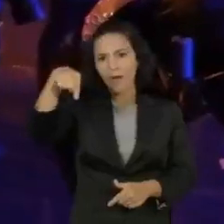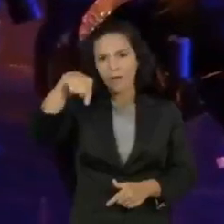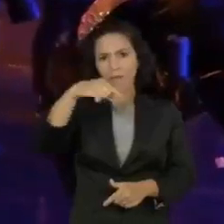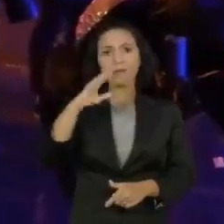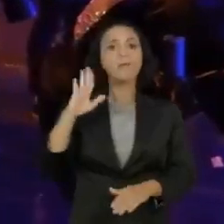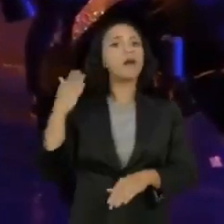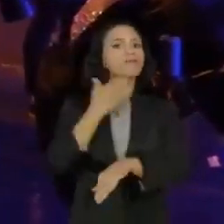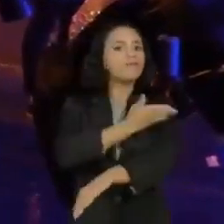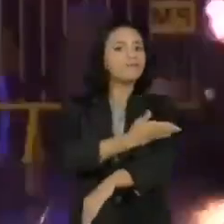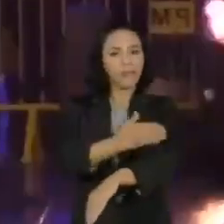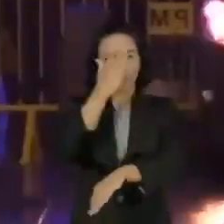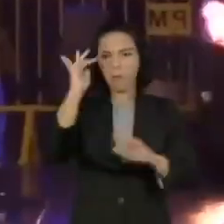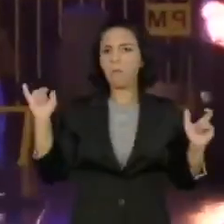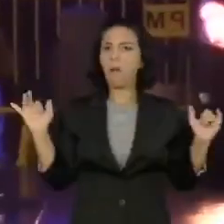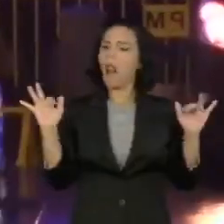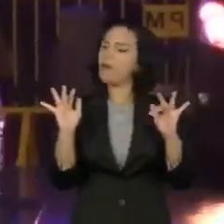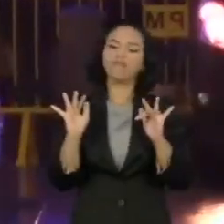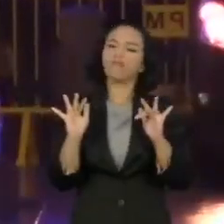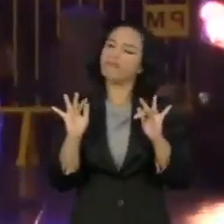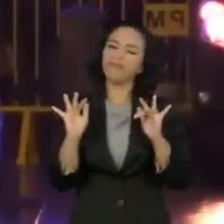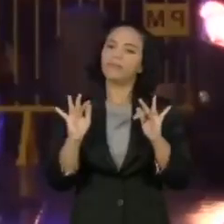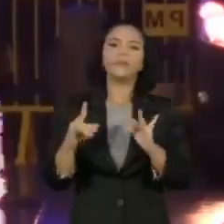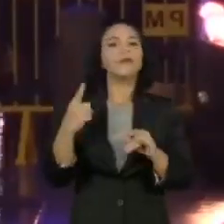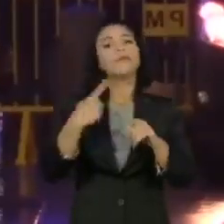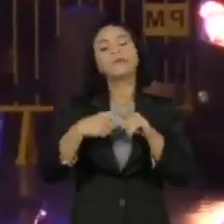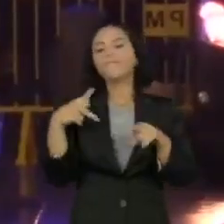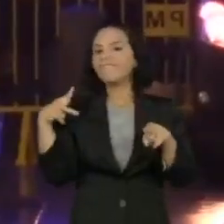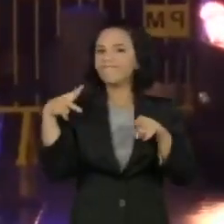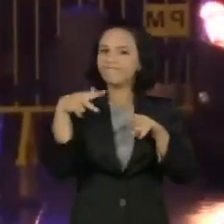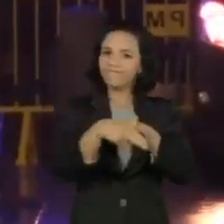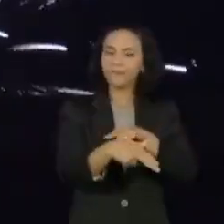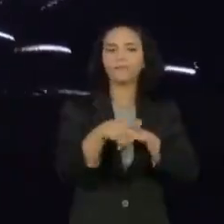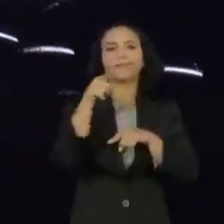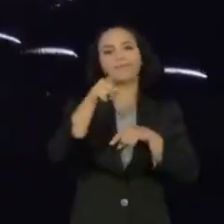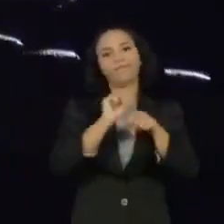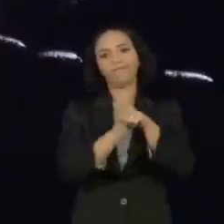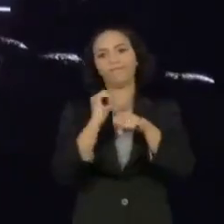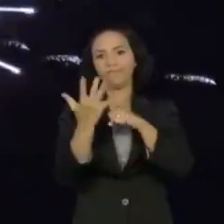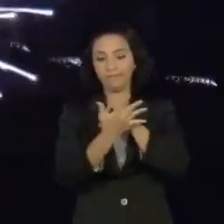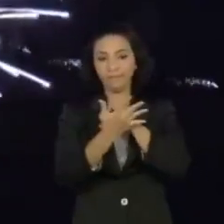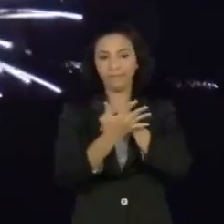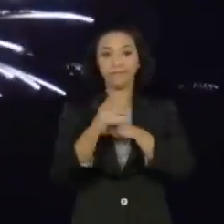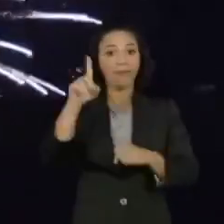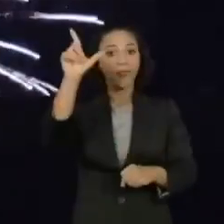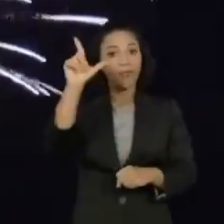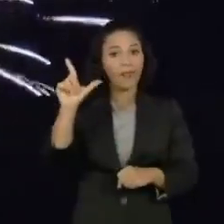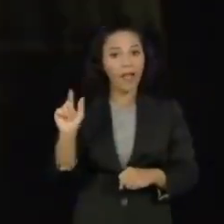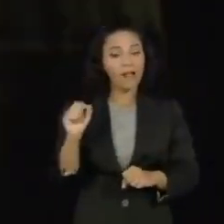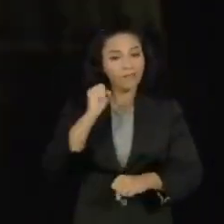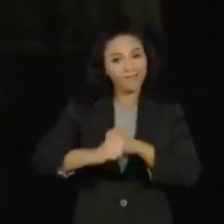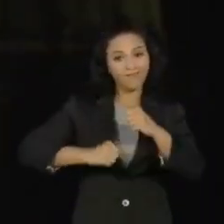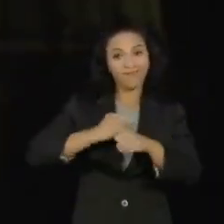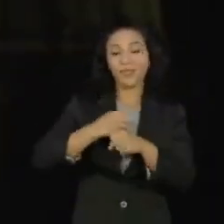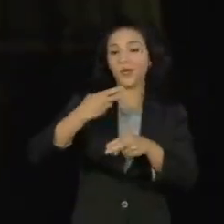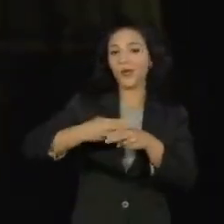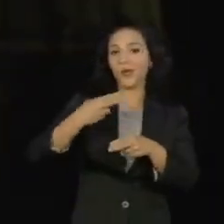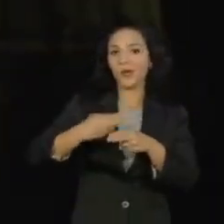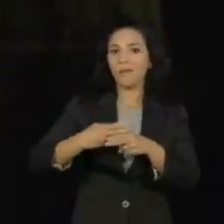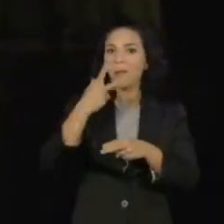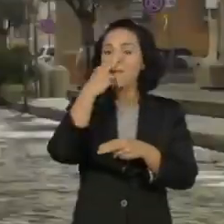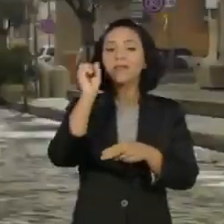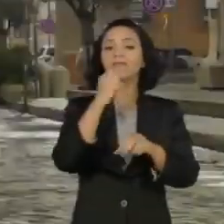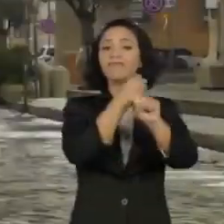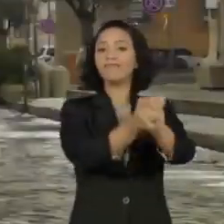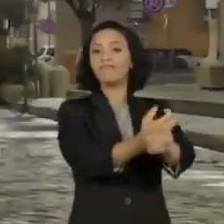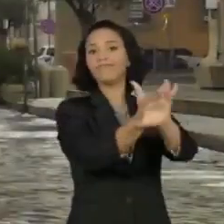das habituais multidões, devido às constantes restrições pelo coronavírus. Na Itália, a passagem do ano em Roma foi praticamente um evento